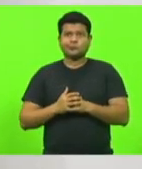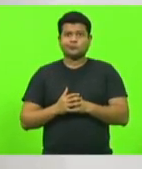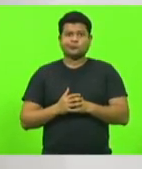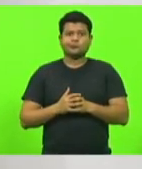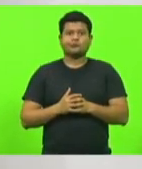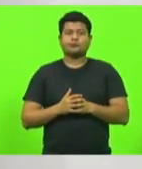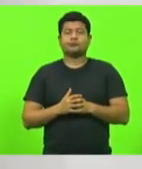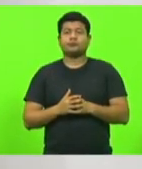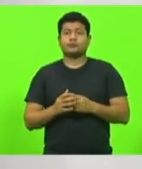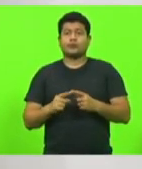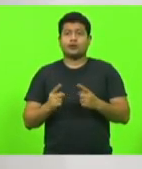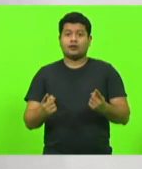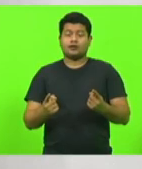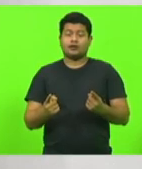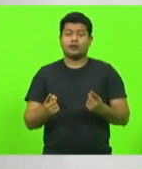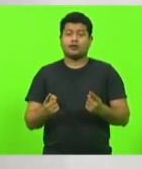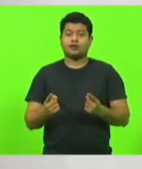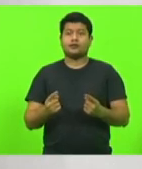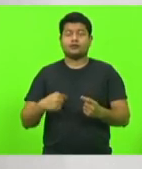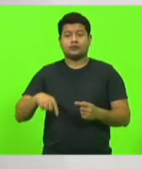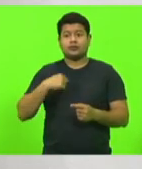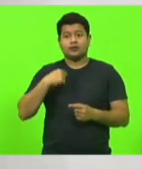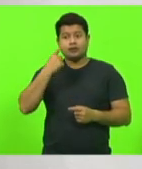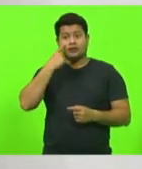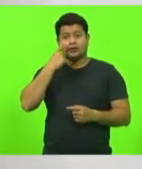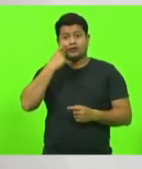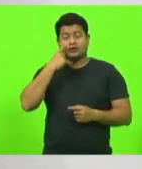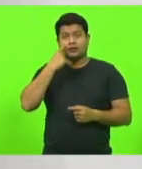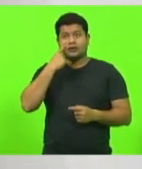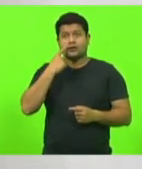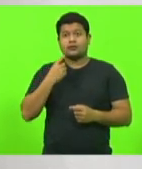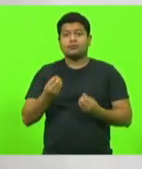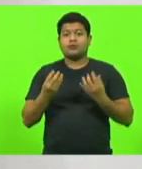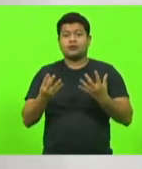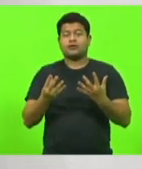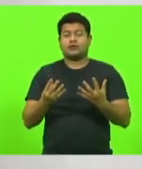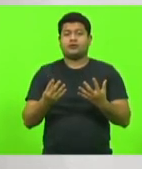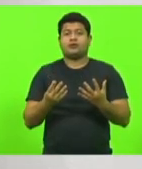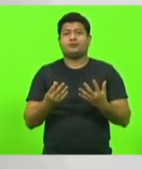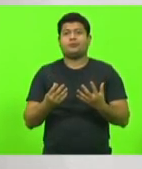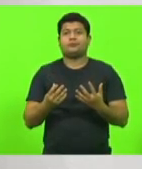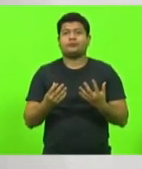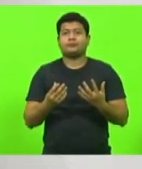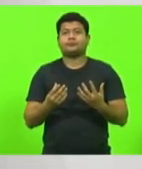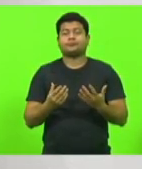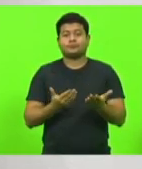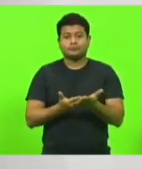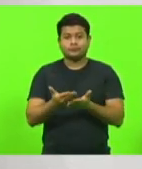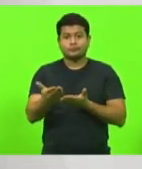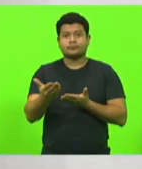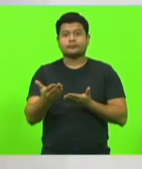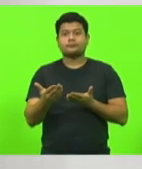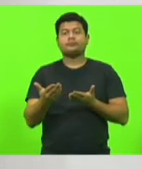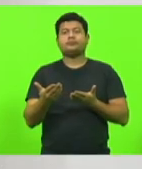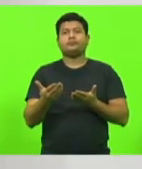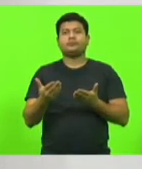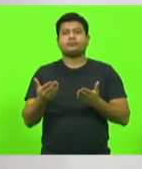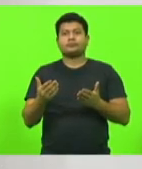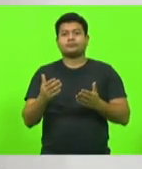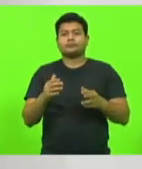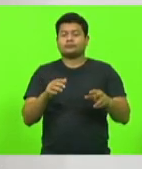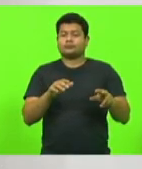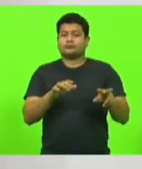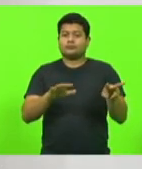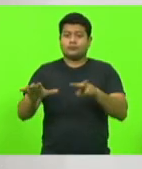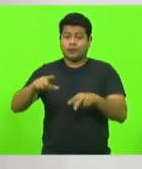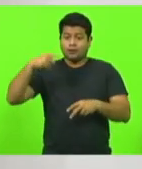mas, enfim, ainda está sendo estudado essa data ainda para que ela possa iniciar na próxima quarta-feira, se tudo